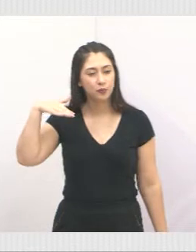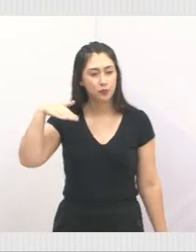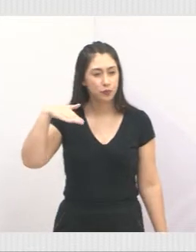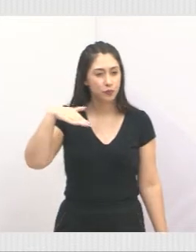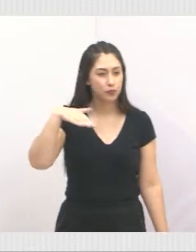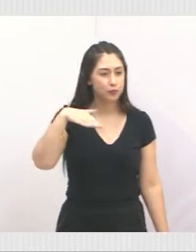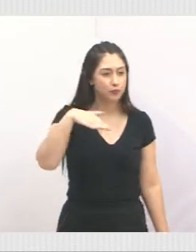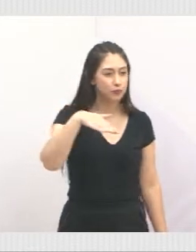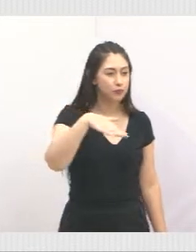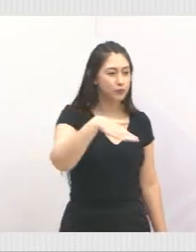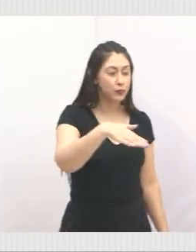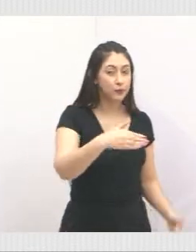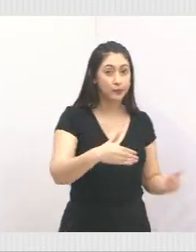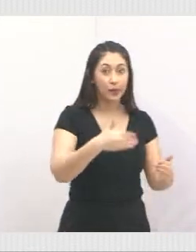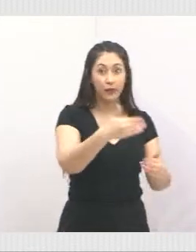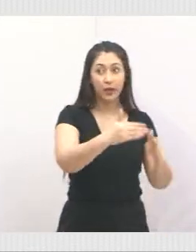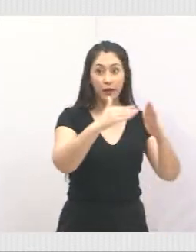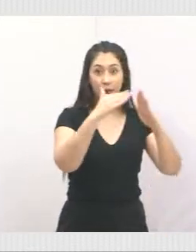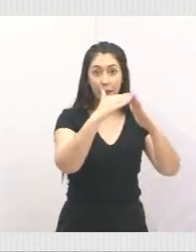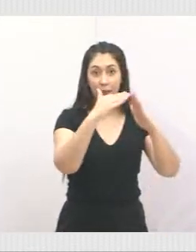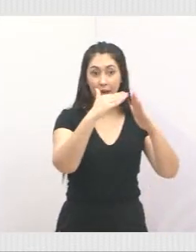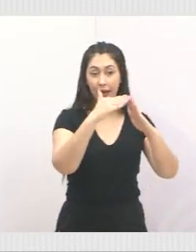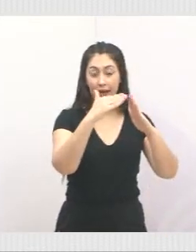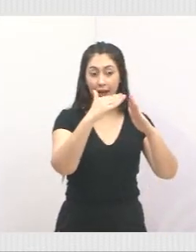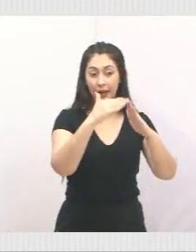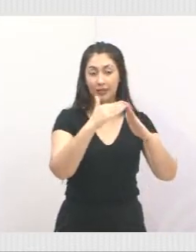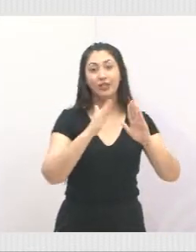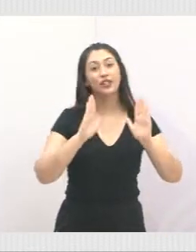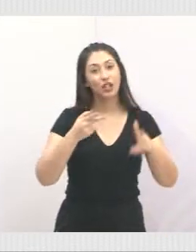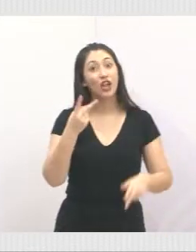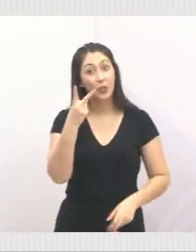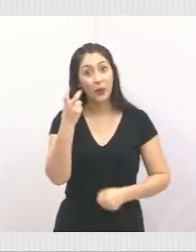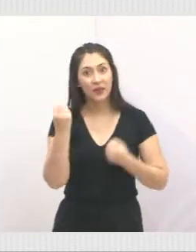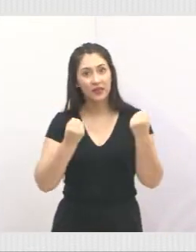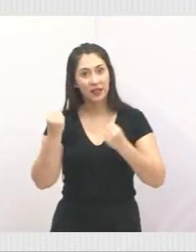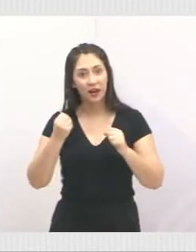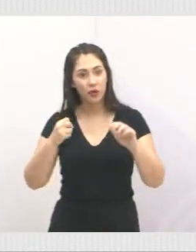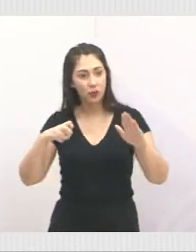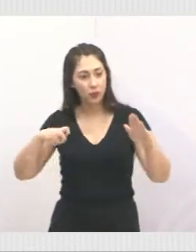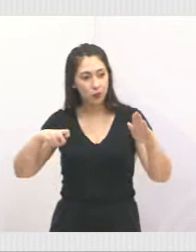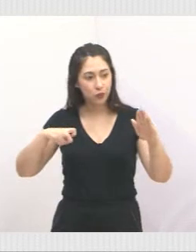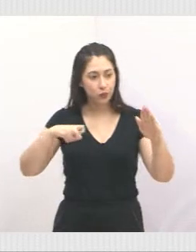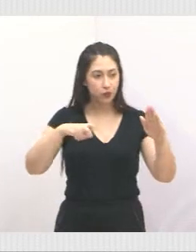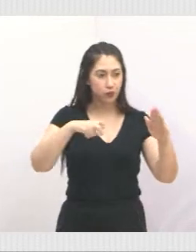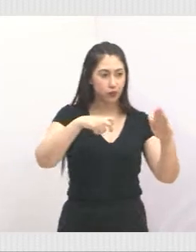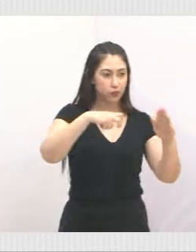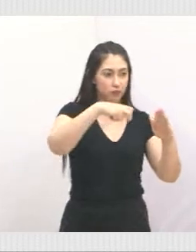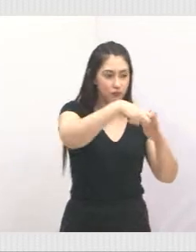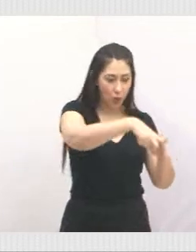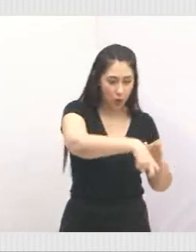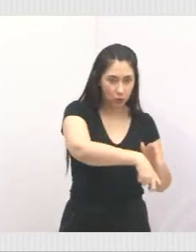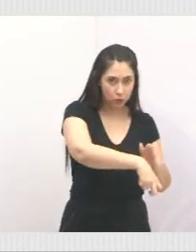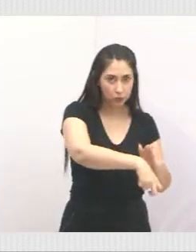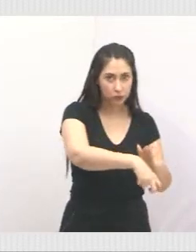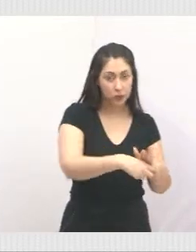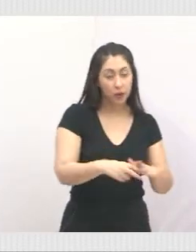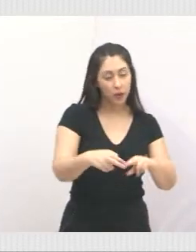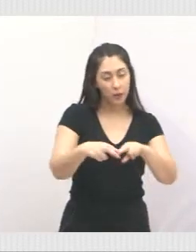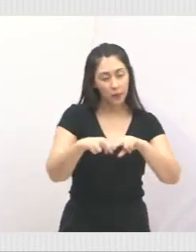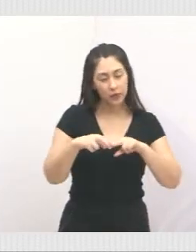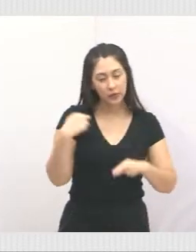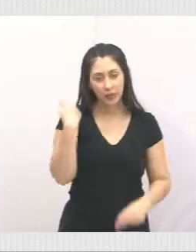Casa da Frente. Já entrou dois carros naquela casa. Então, nós estamos solicitando que seja